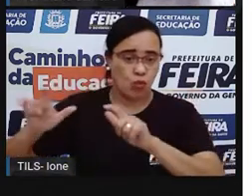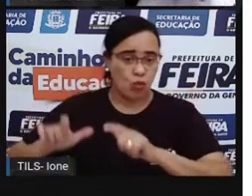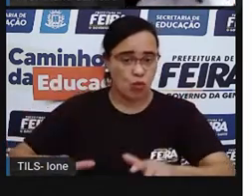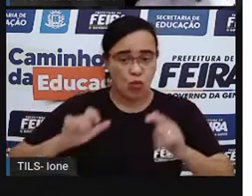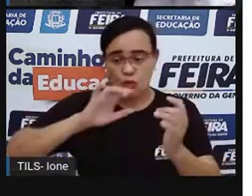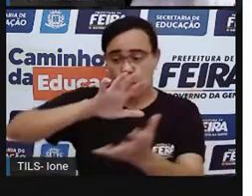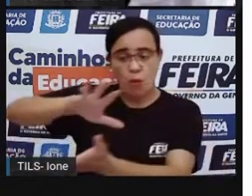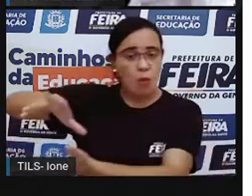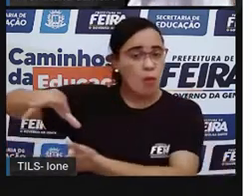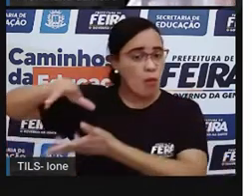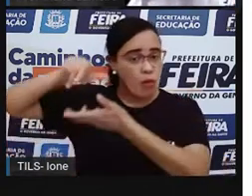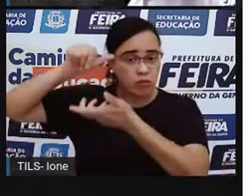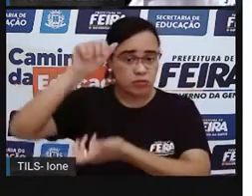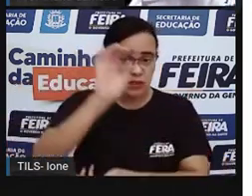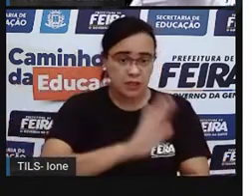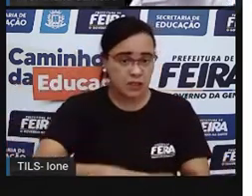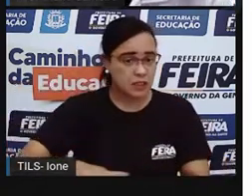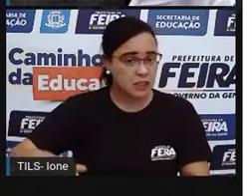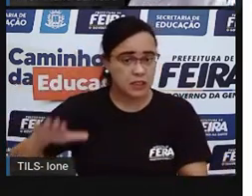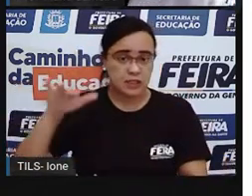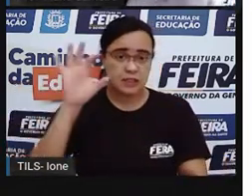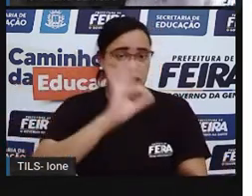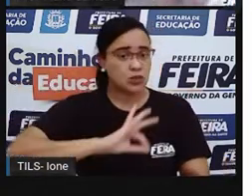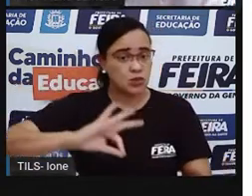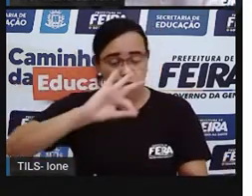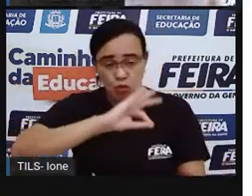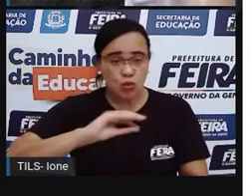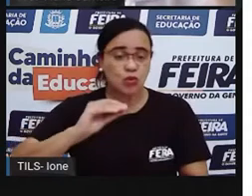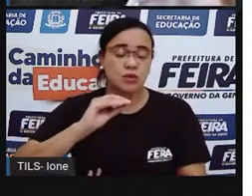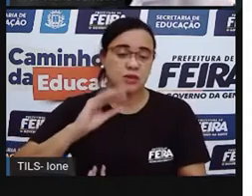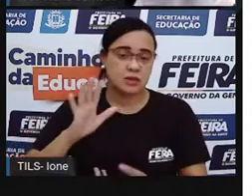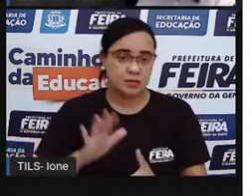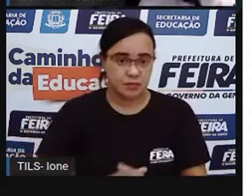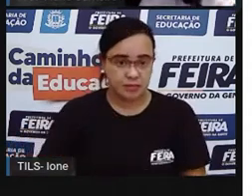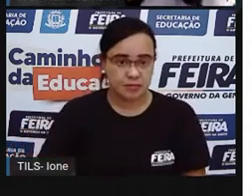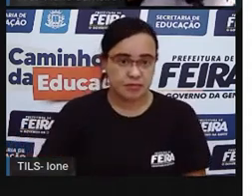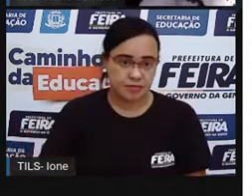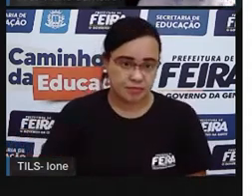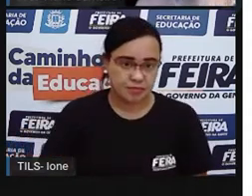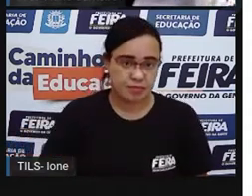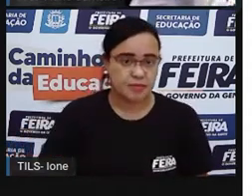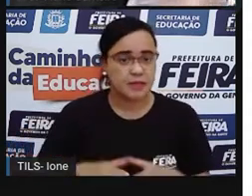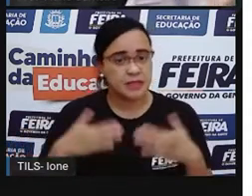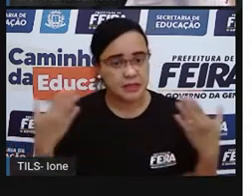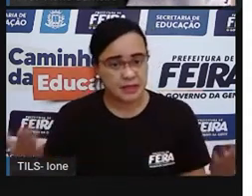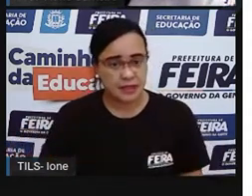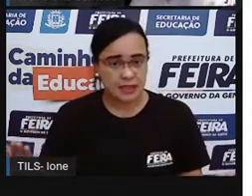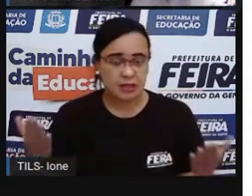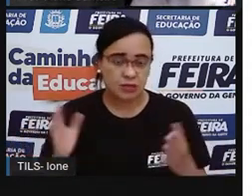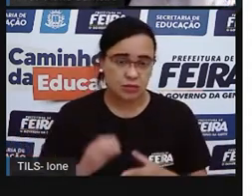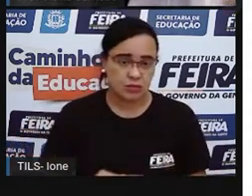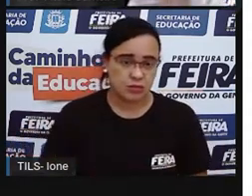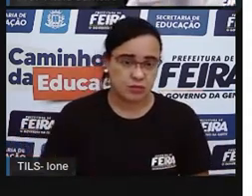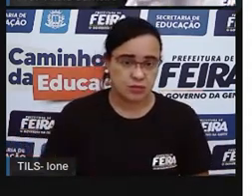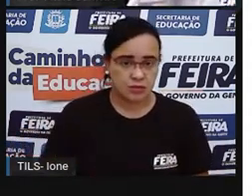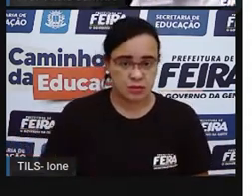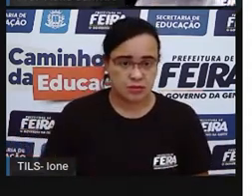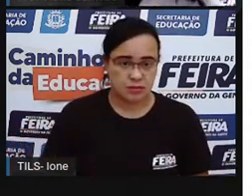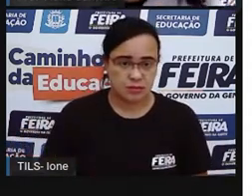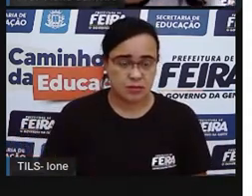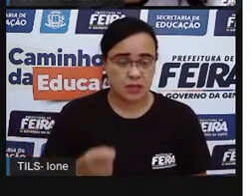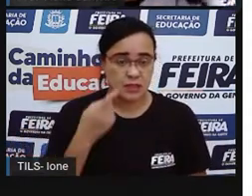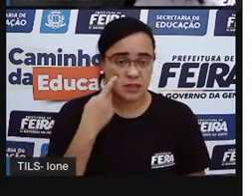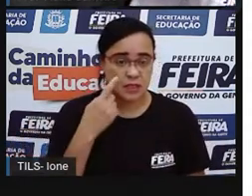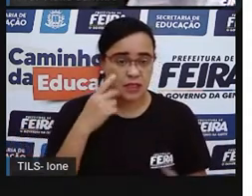crianças do mundo, né? E aí vocês lembram que a Proyane já explicou que antes da gente ler o livro, a gente tem que